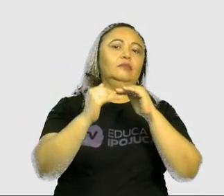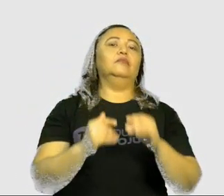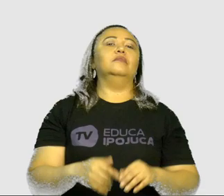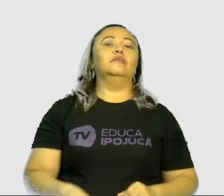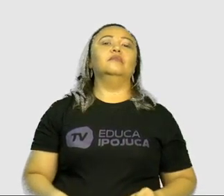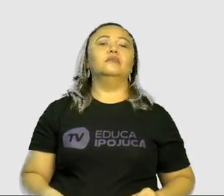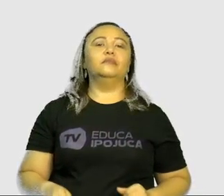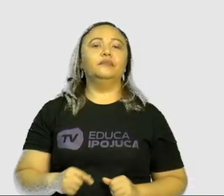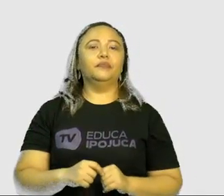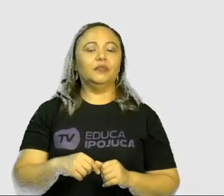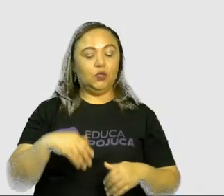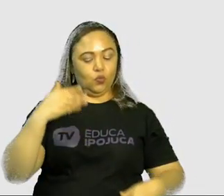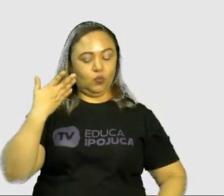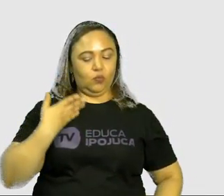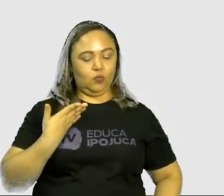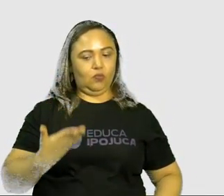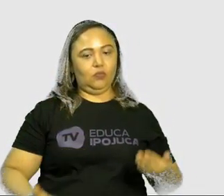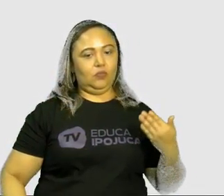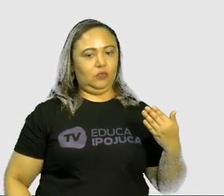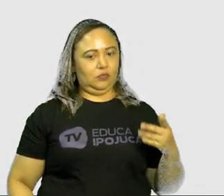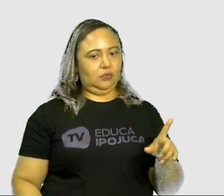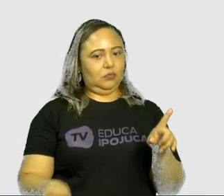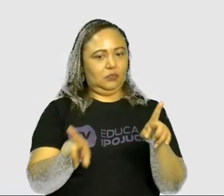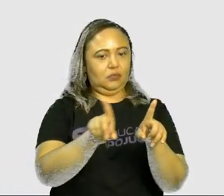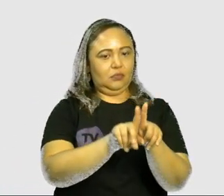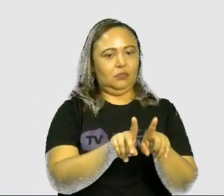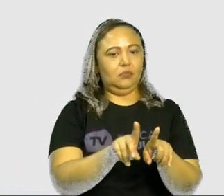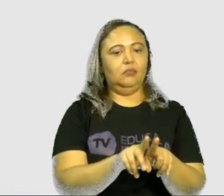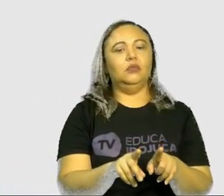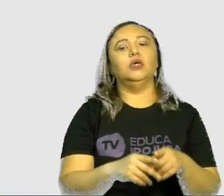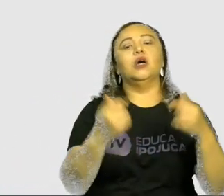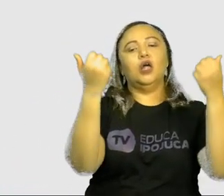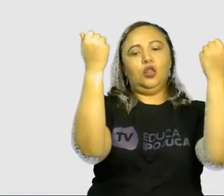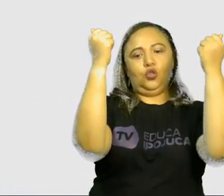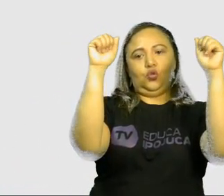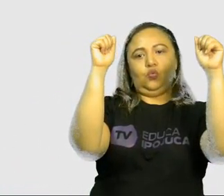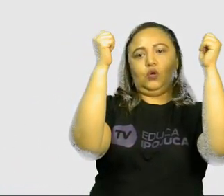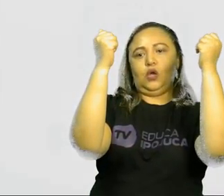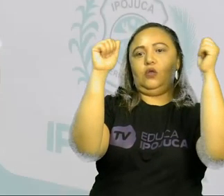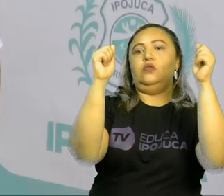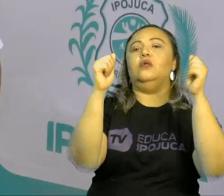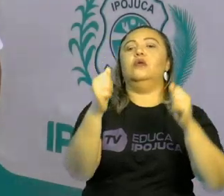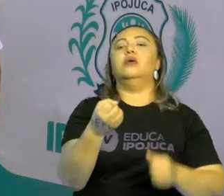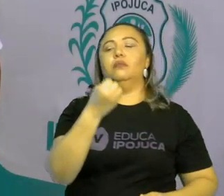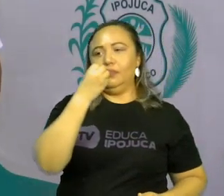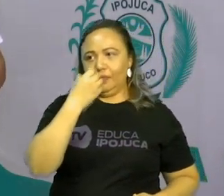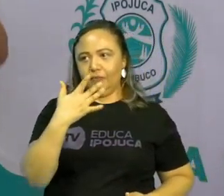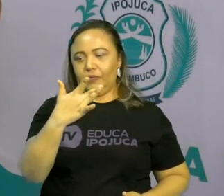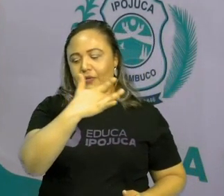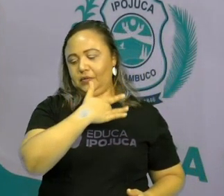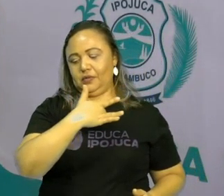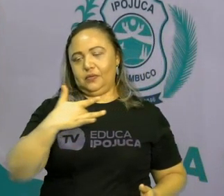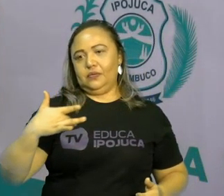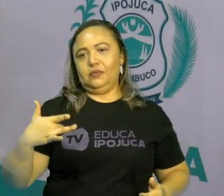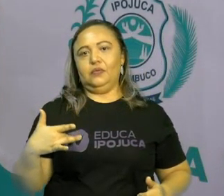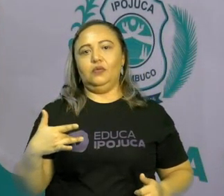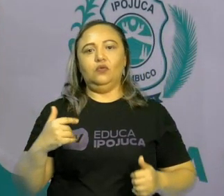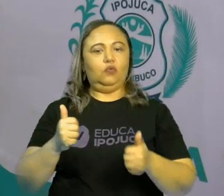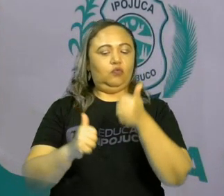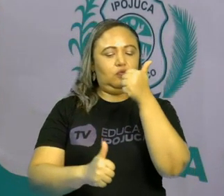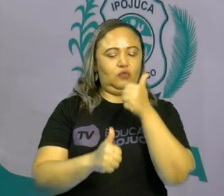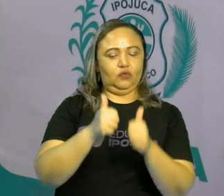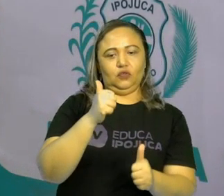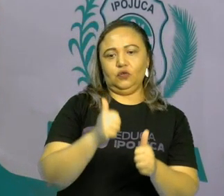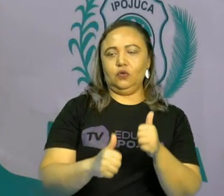entender que a educação física faz bem para a nossa saúde. Pude os jogos para